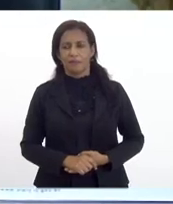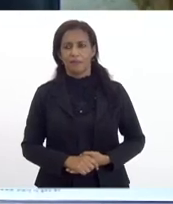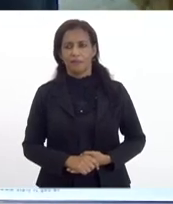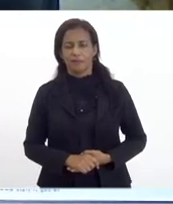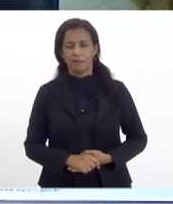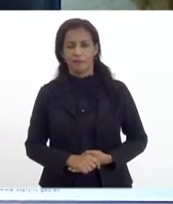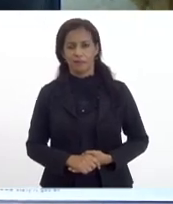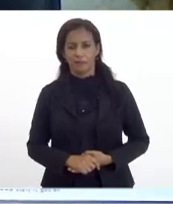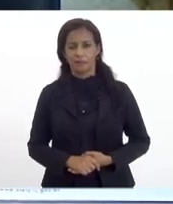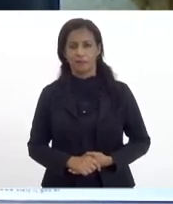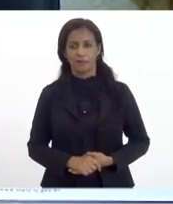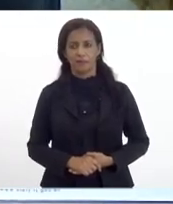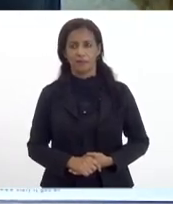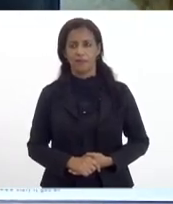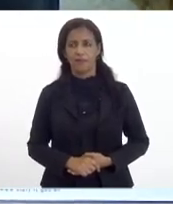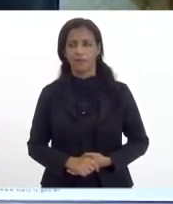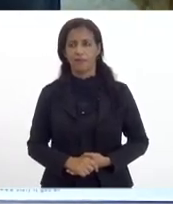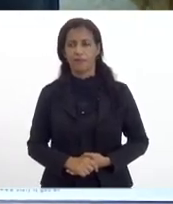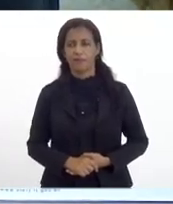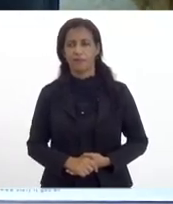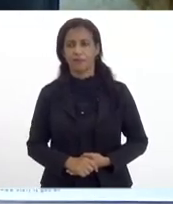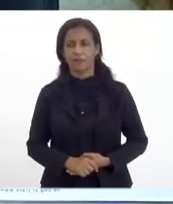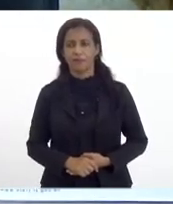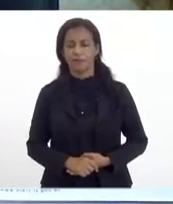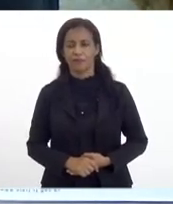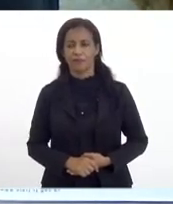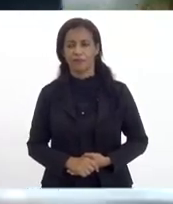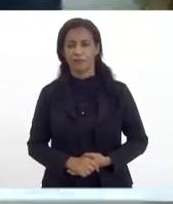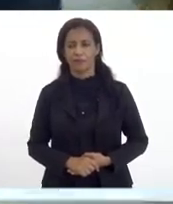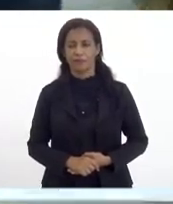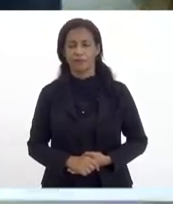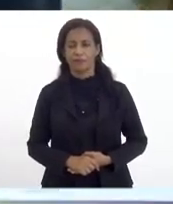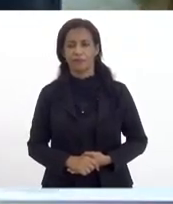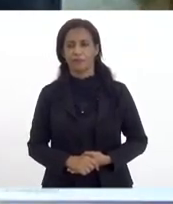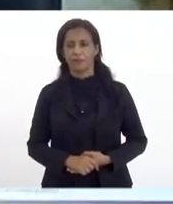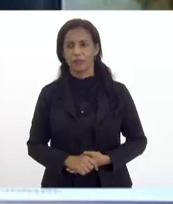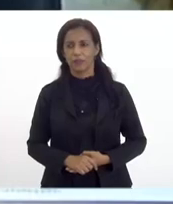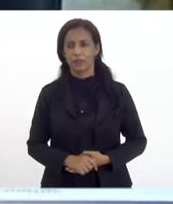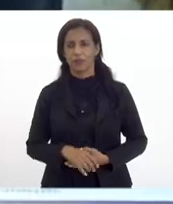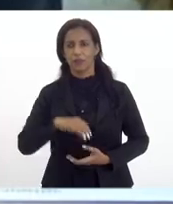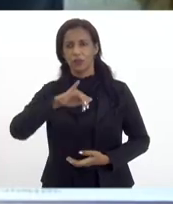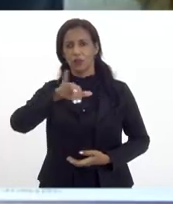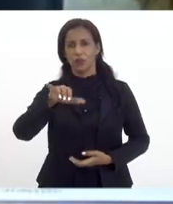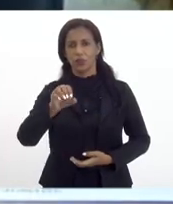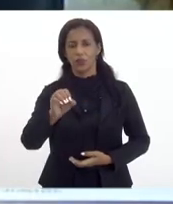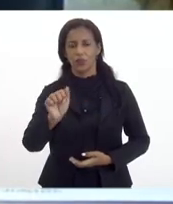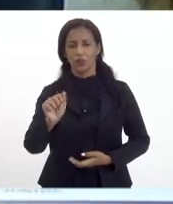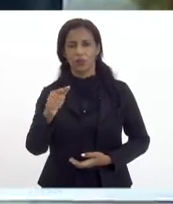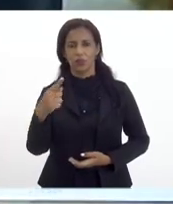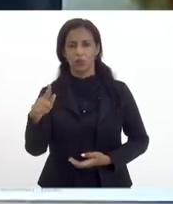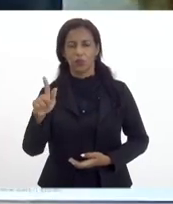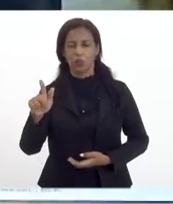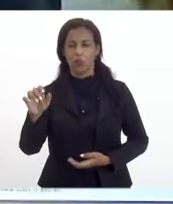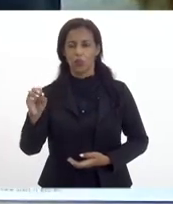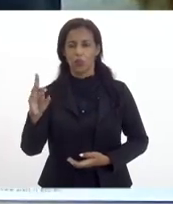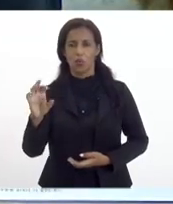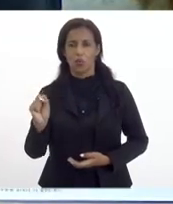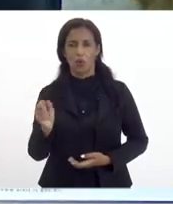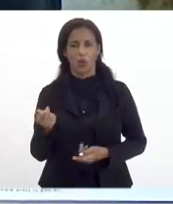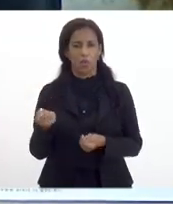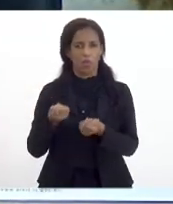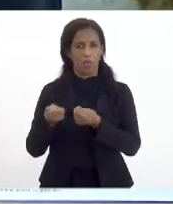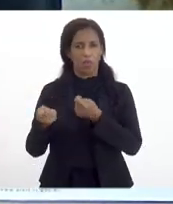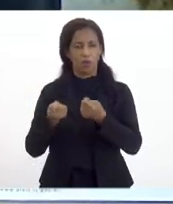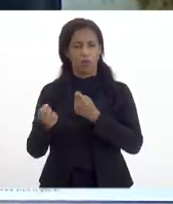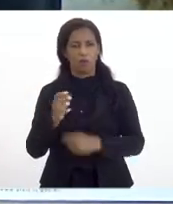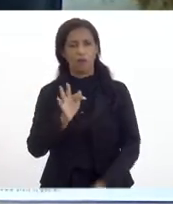Não, ainda tem dificuldade. Estamos informando aqui. Então, com a palavra João Gomes, economista da Fê Comércio,